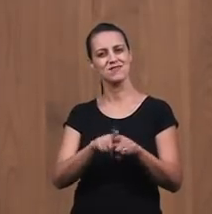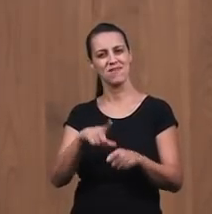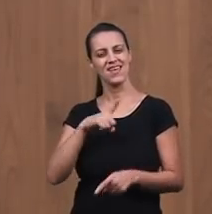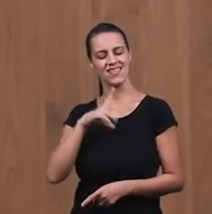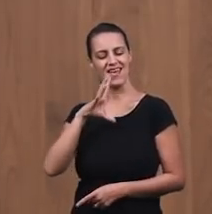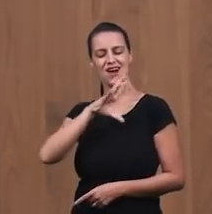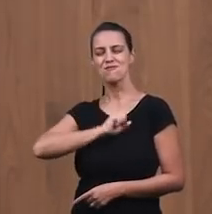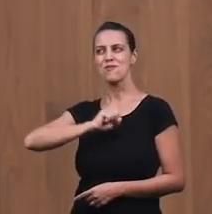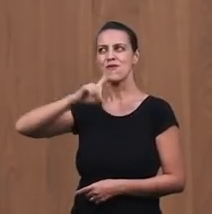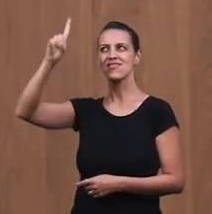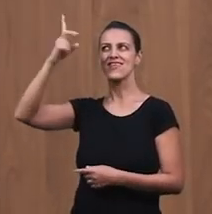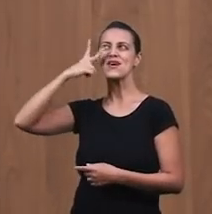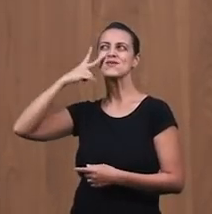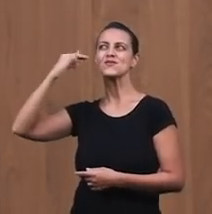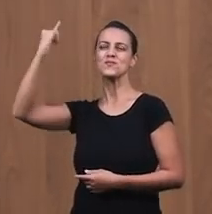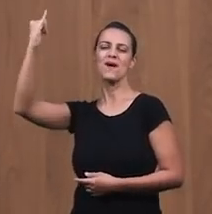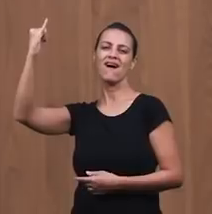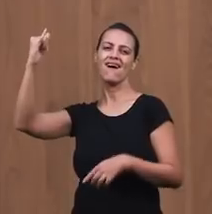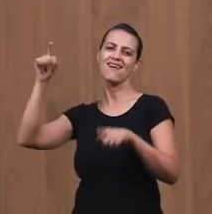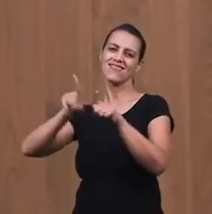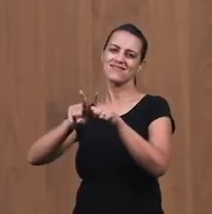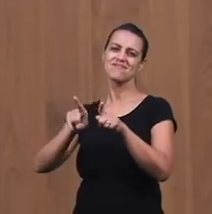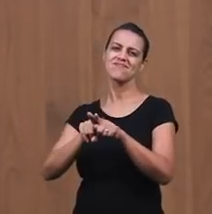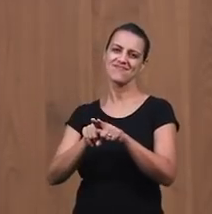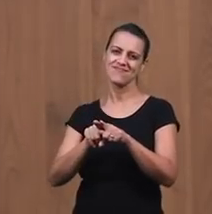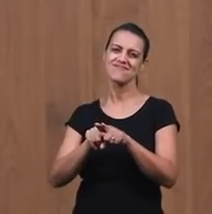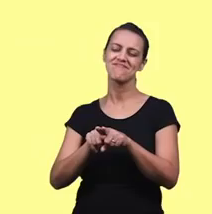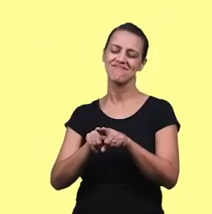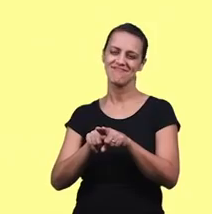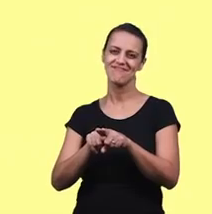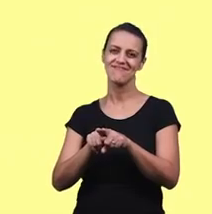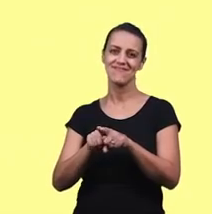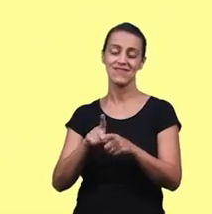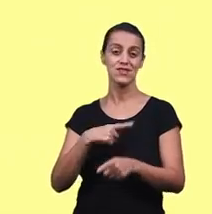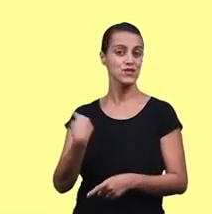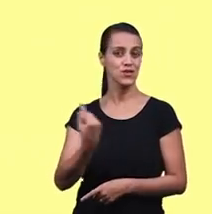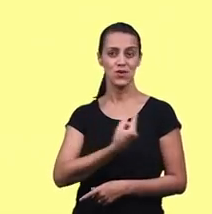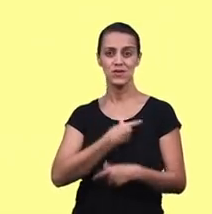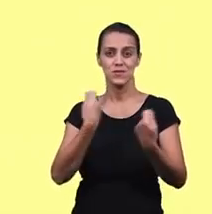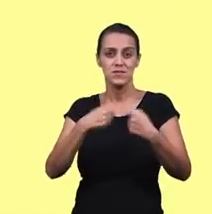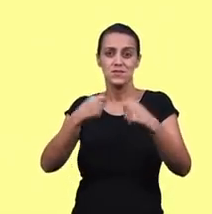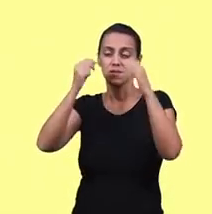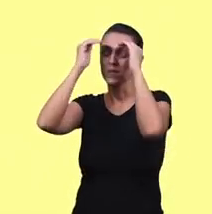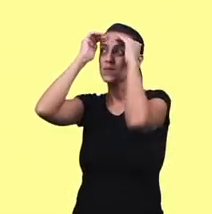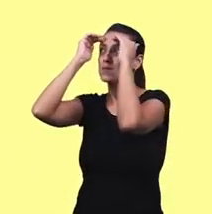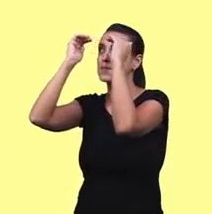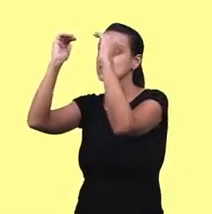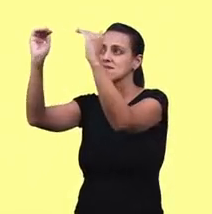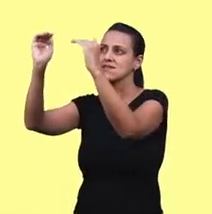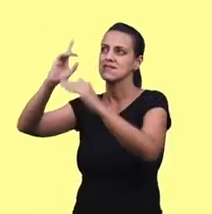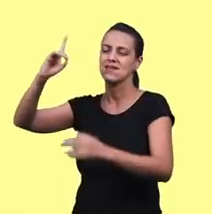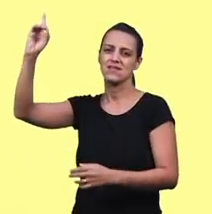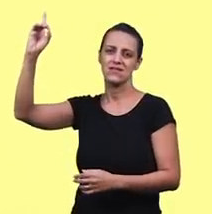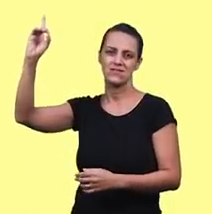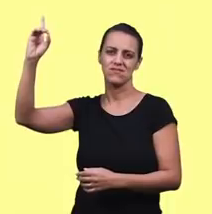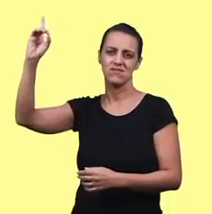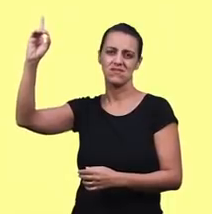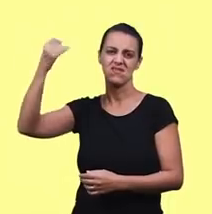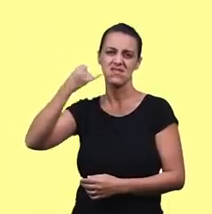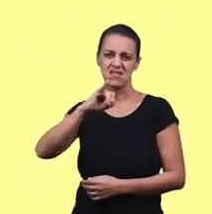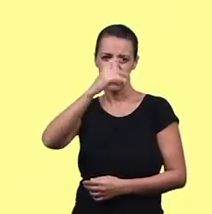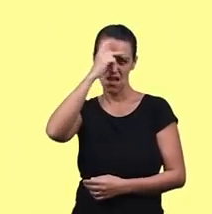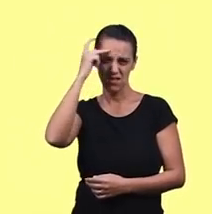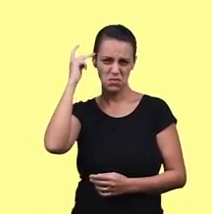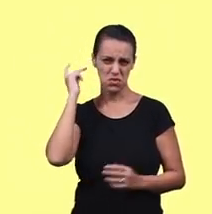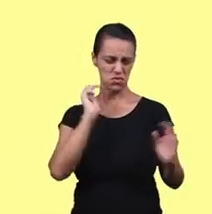Deus O nosso Pai Eterno E nós Vamos ser obedientes a Deus Mesmo que as pessoas Ao